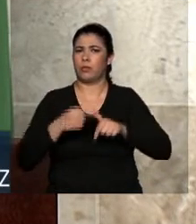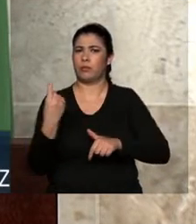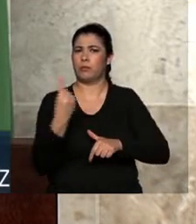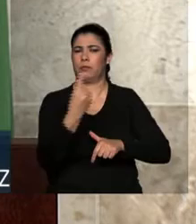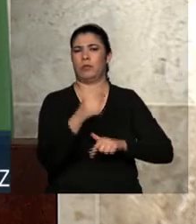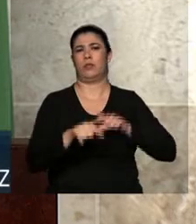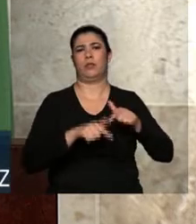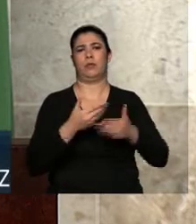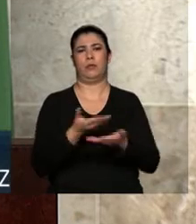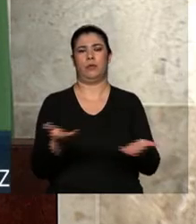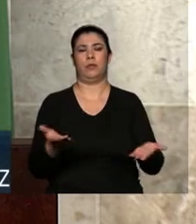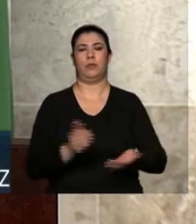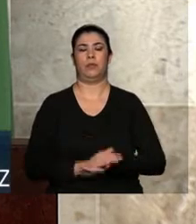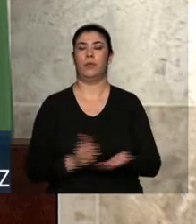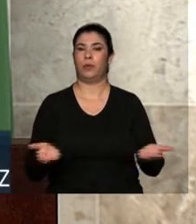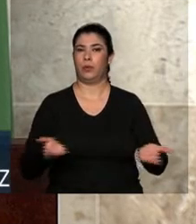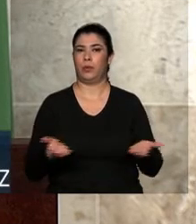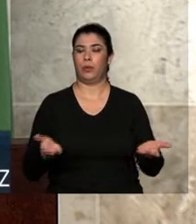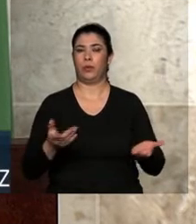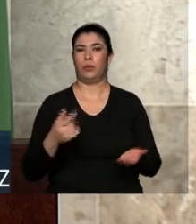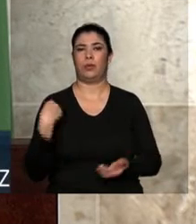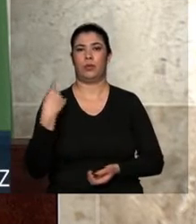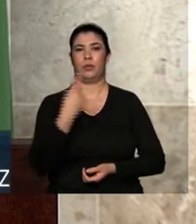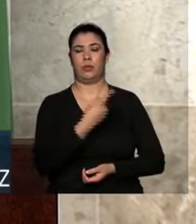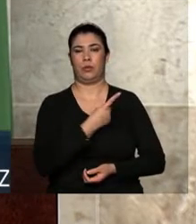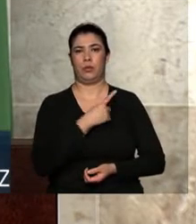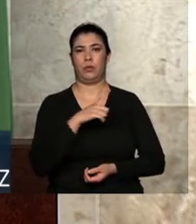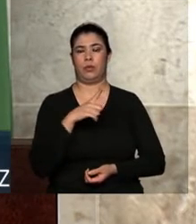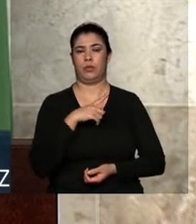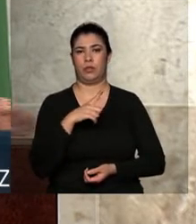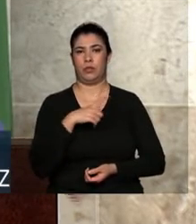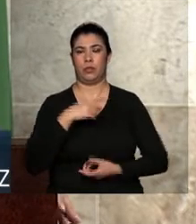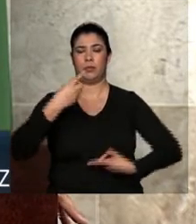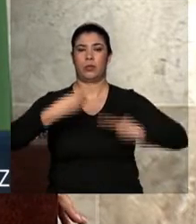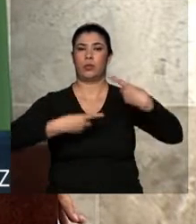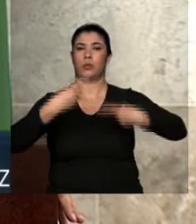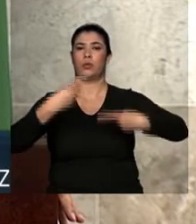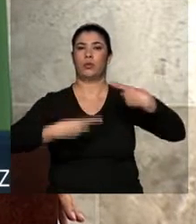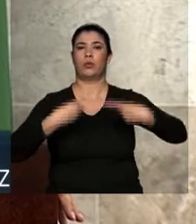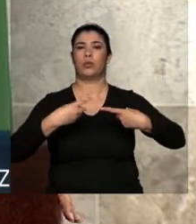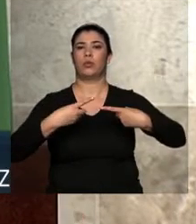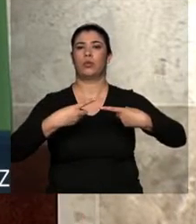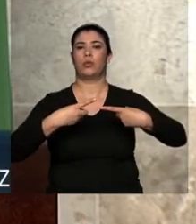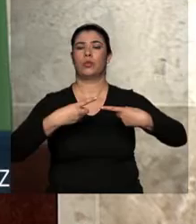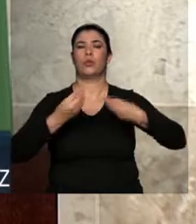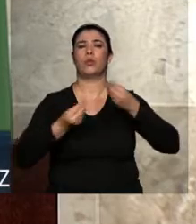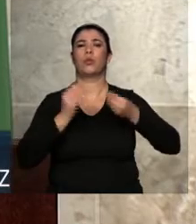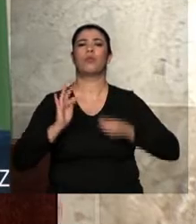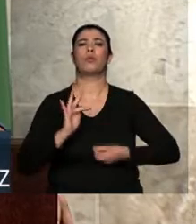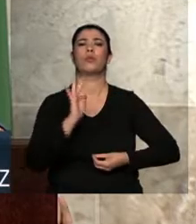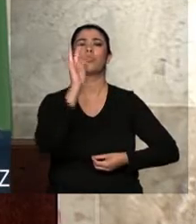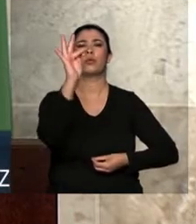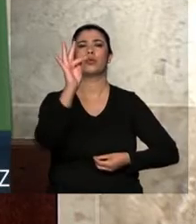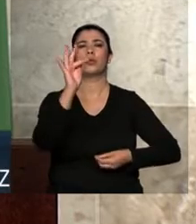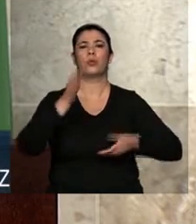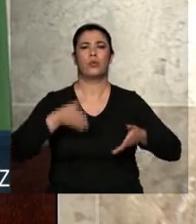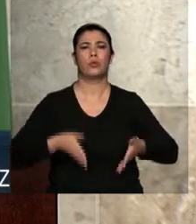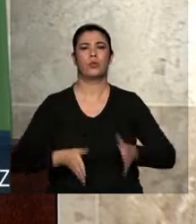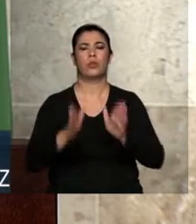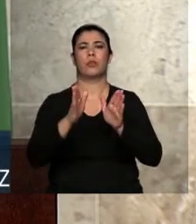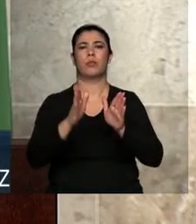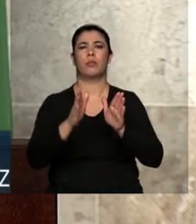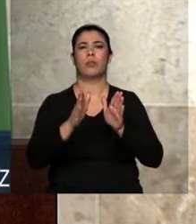dos senhores. Hoje nós estamos aqui para discutir os caminhos, para discutir as